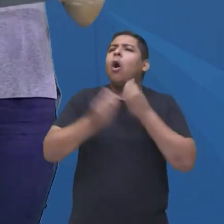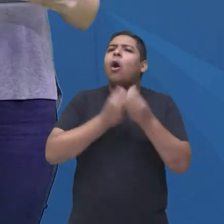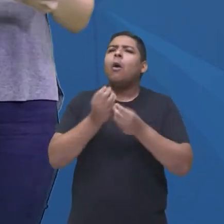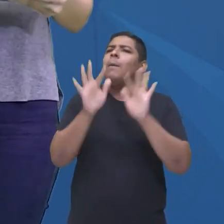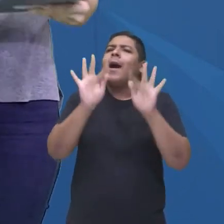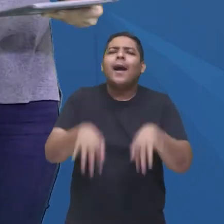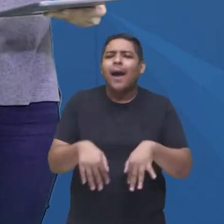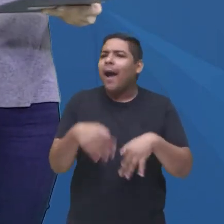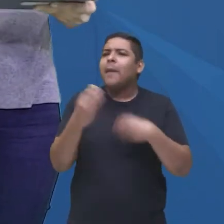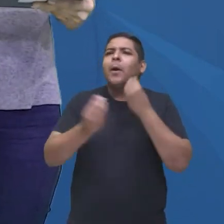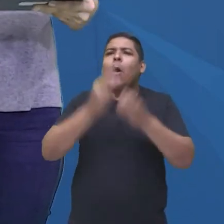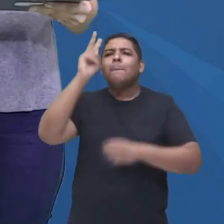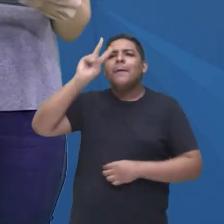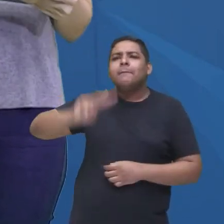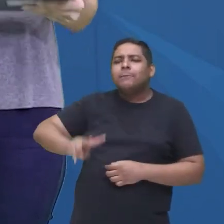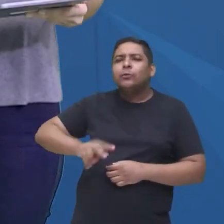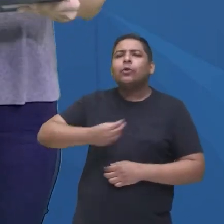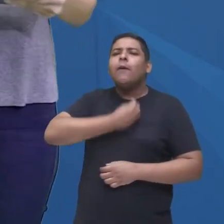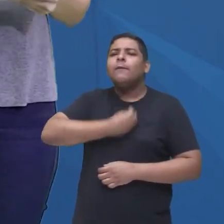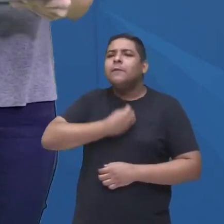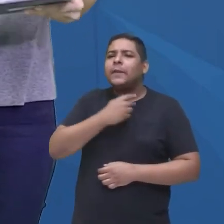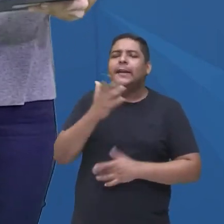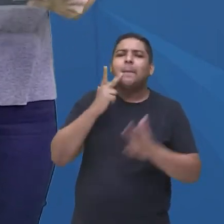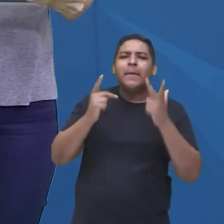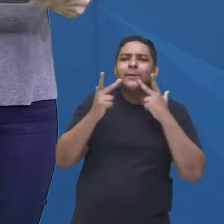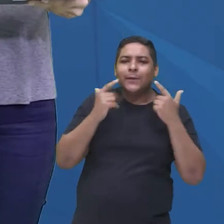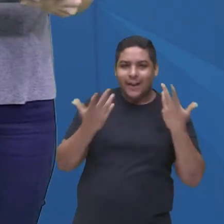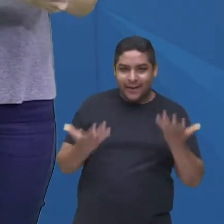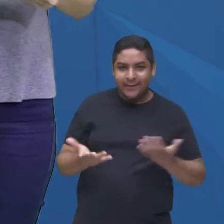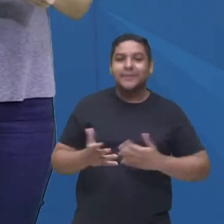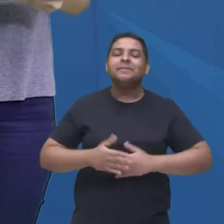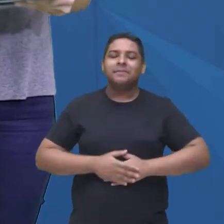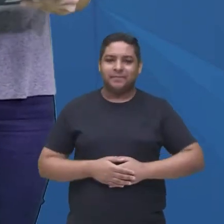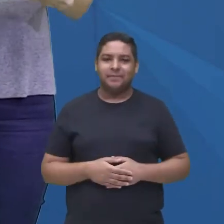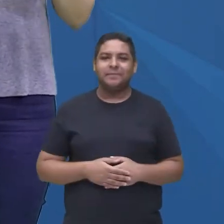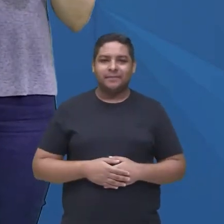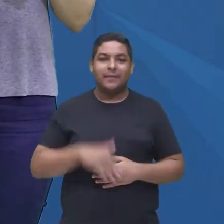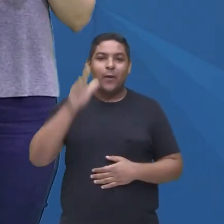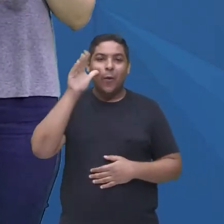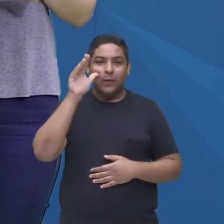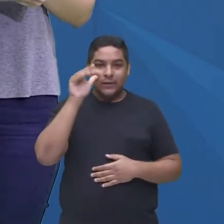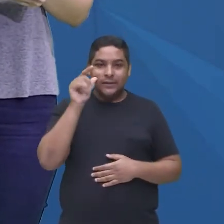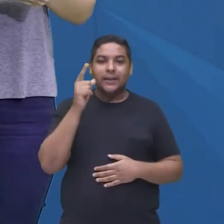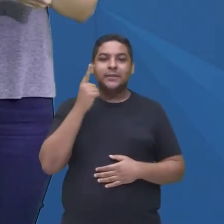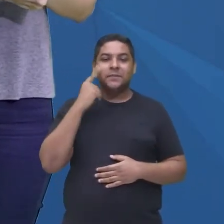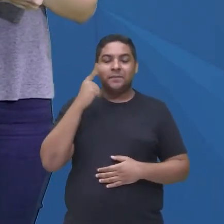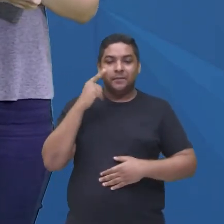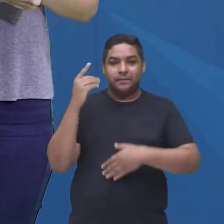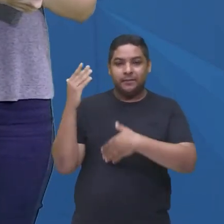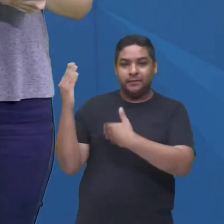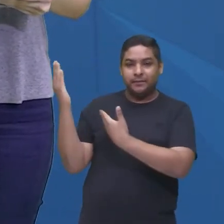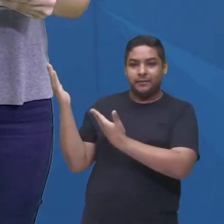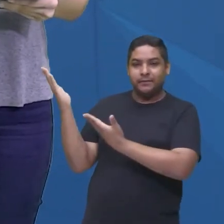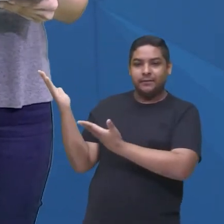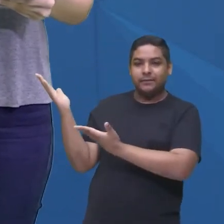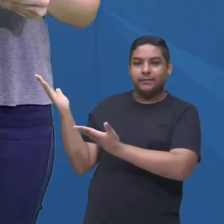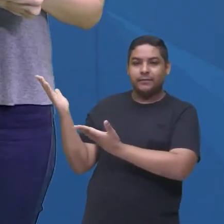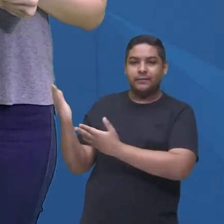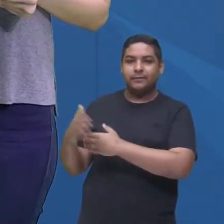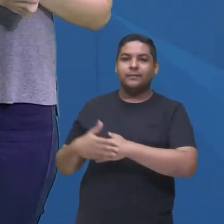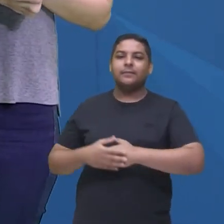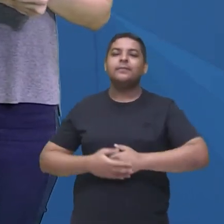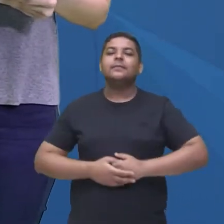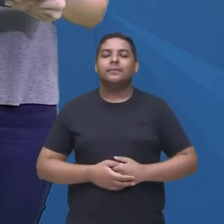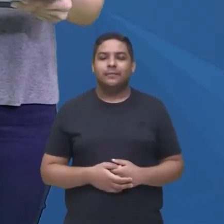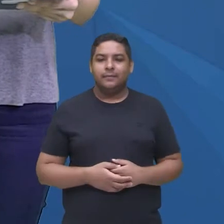personagens, tá tudo certo, tá bom? Curiosidade sobre mais uma série, vamos dar uma olhadinha aí. A série The